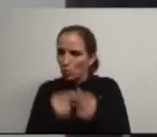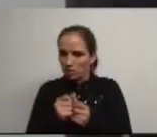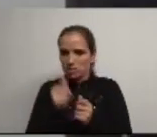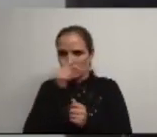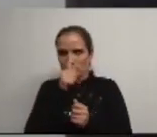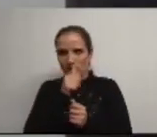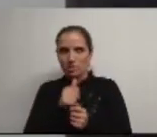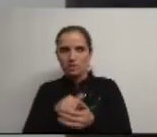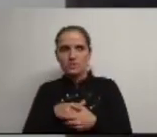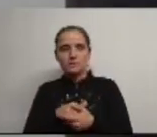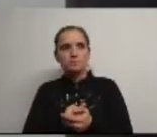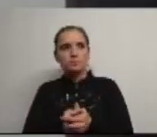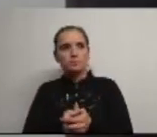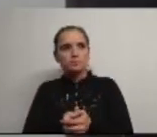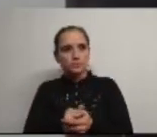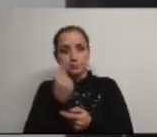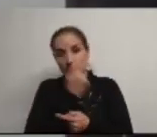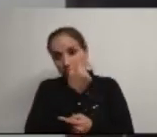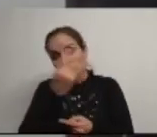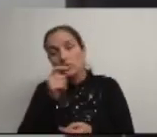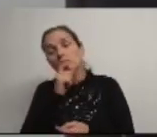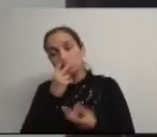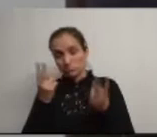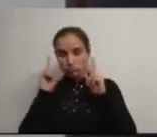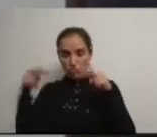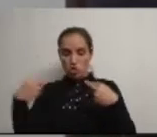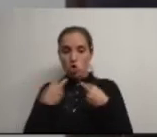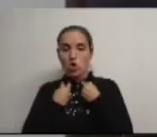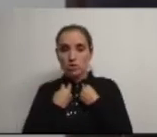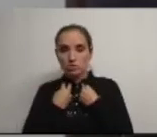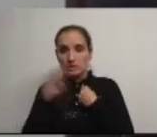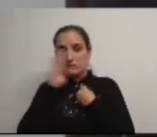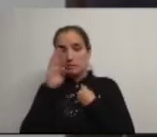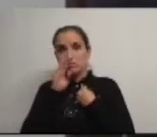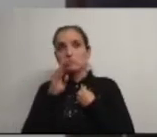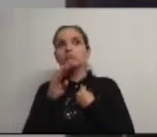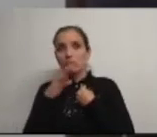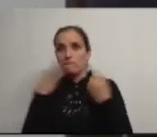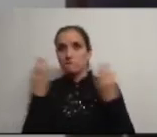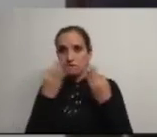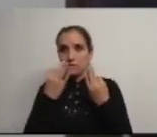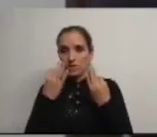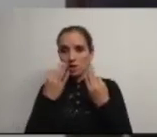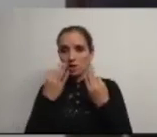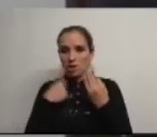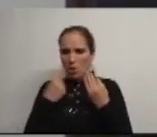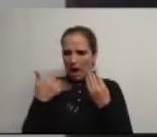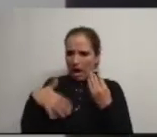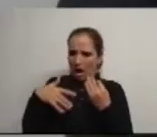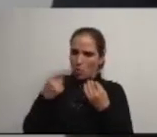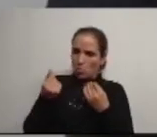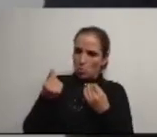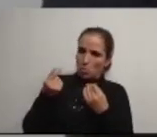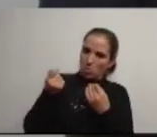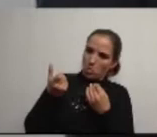assim cada um estaria capacitado a fazer uma introspeção para avaliar se vale aquilo que custa ou se custa mais do que aquilo que vale